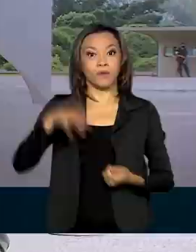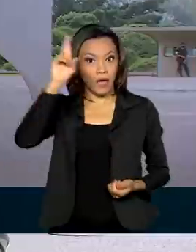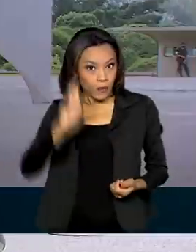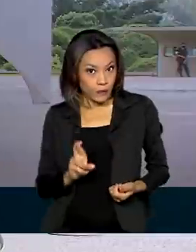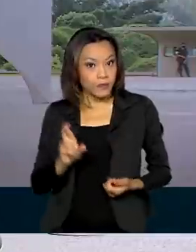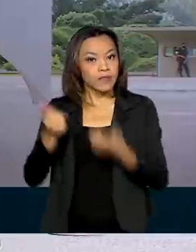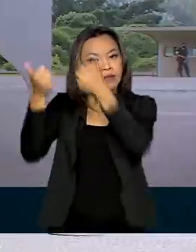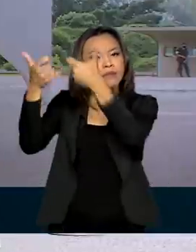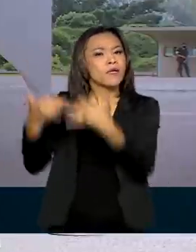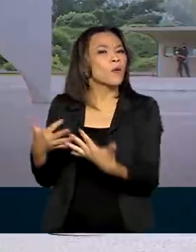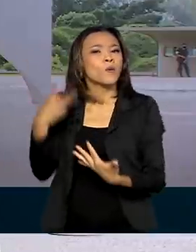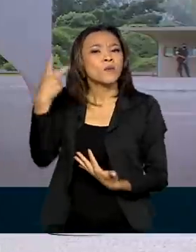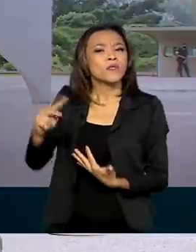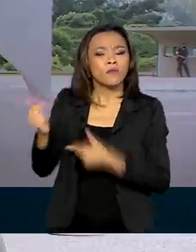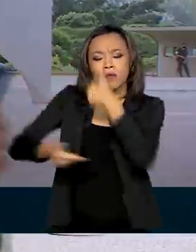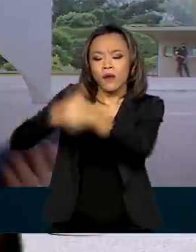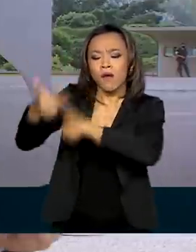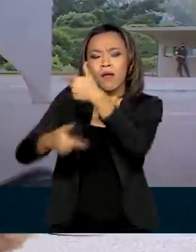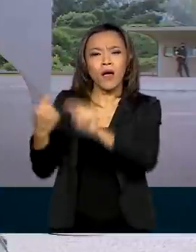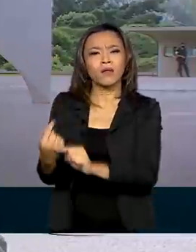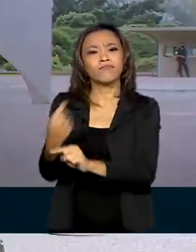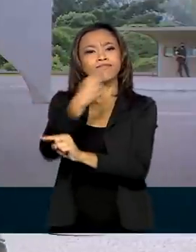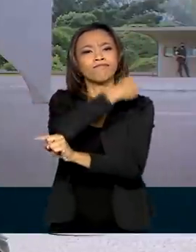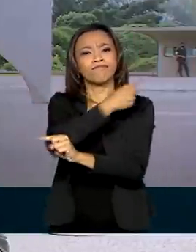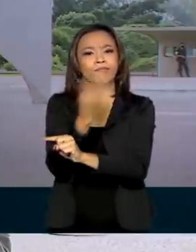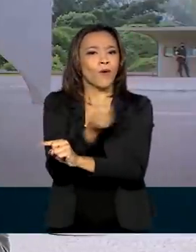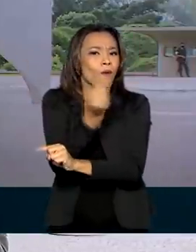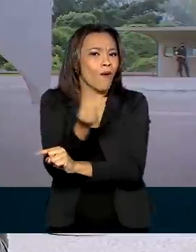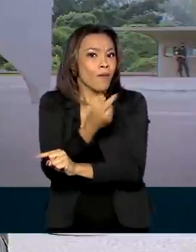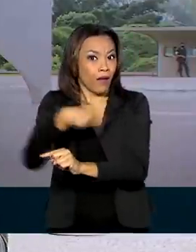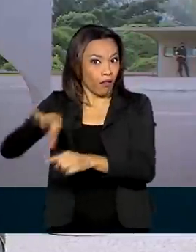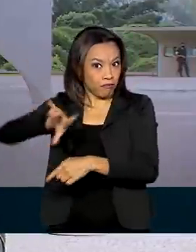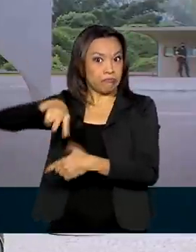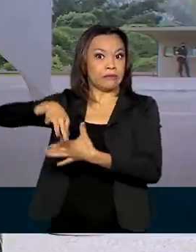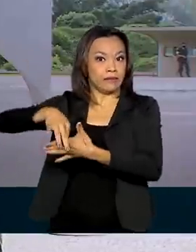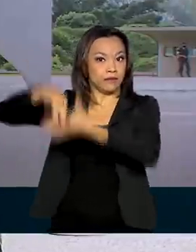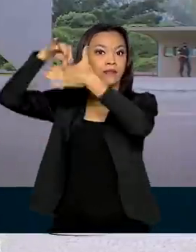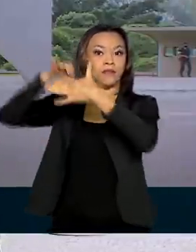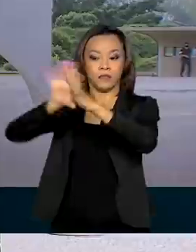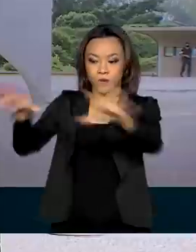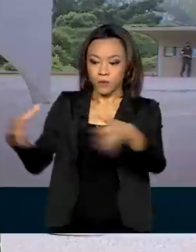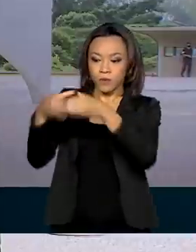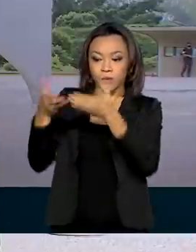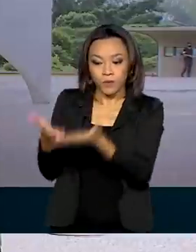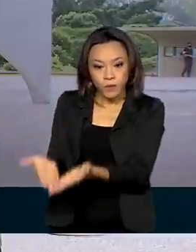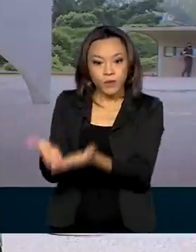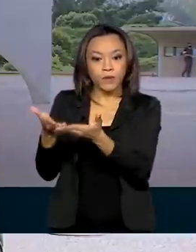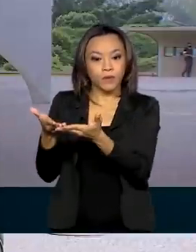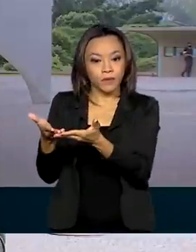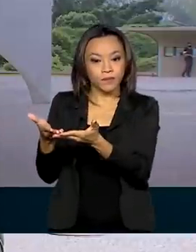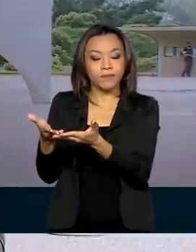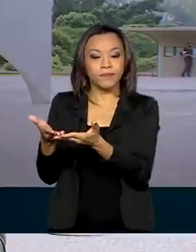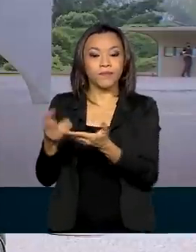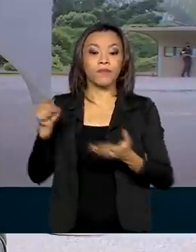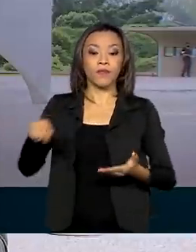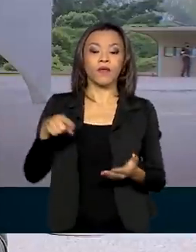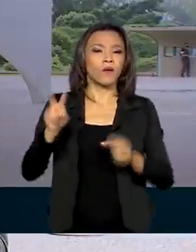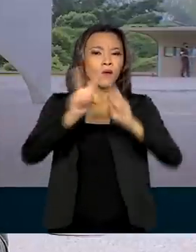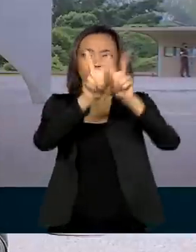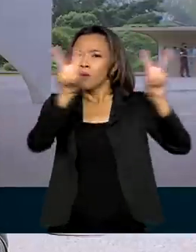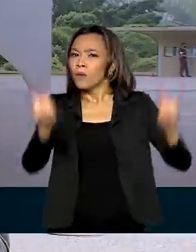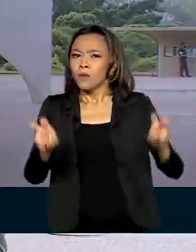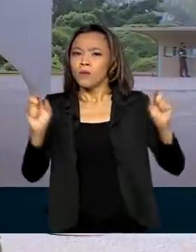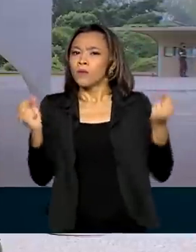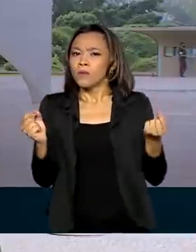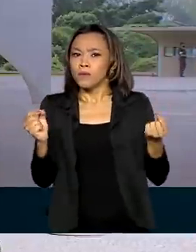destacar qual foi o trabalho dela neste último ano, quando ela liderou o grupo no último ano, né? Nesse último ano. Os destaques vão para os